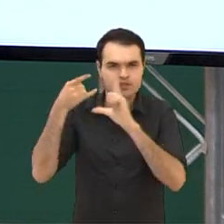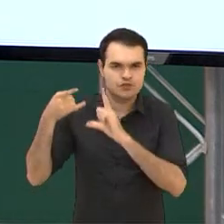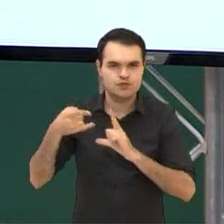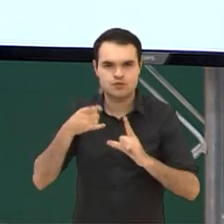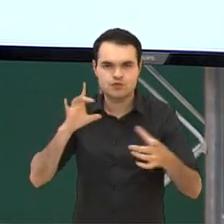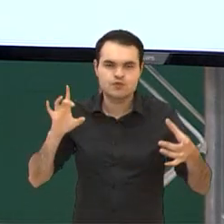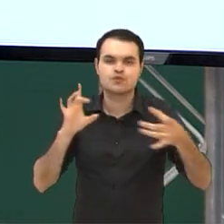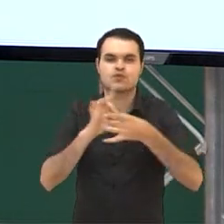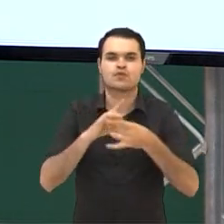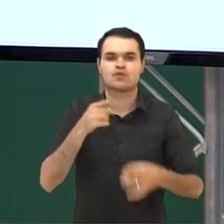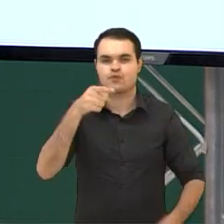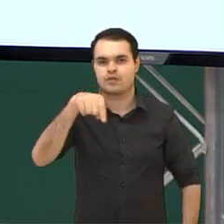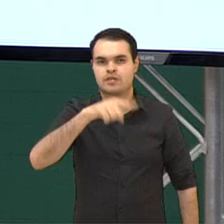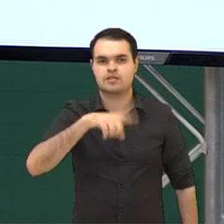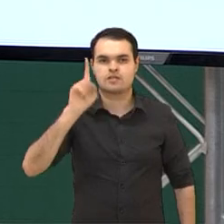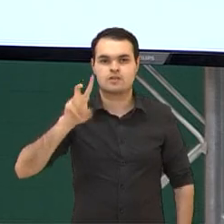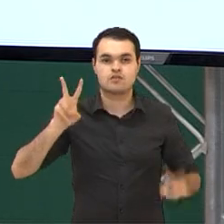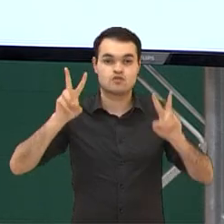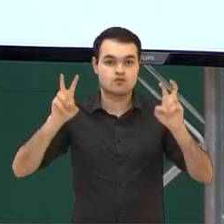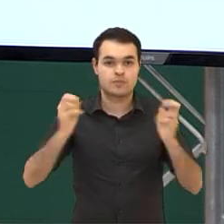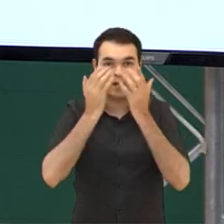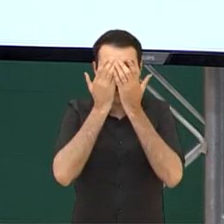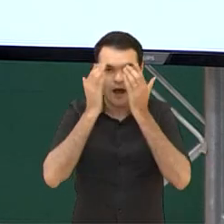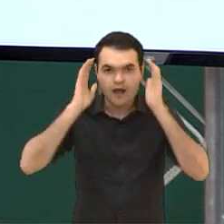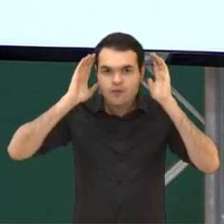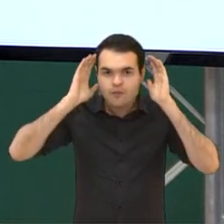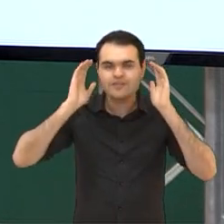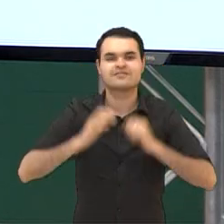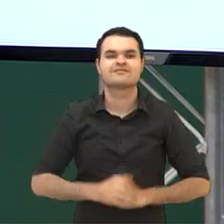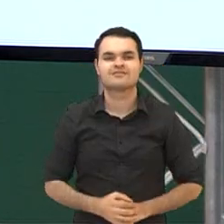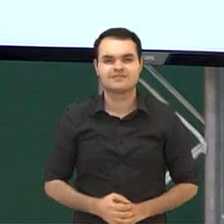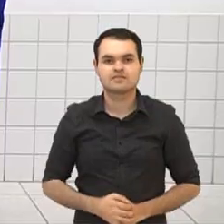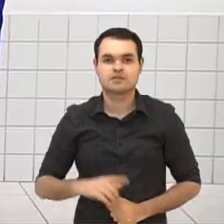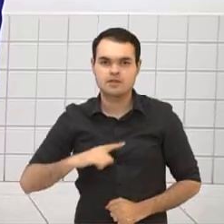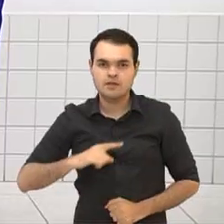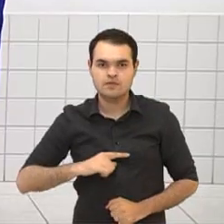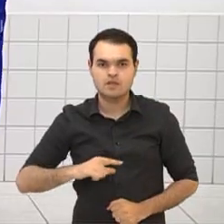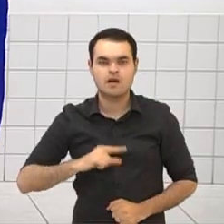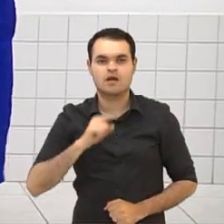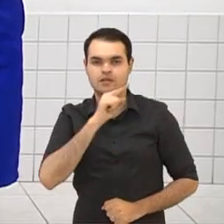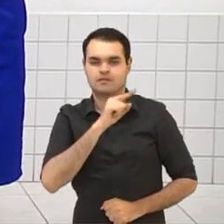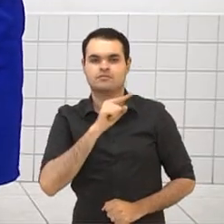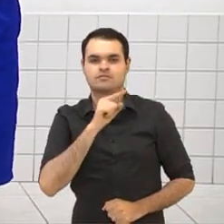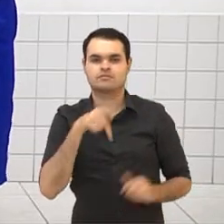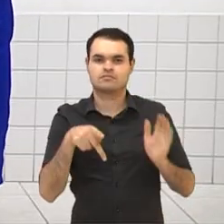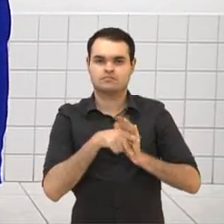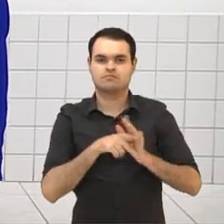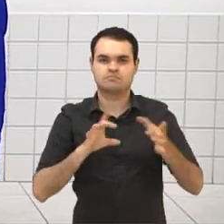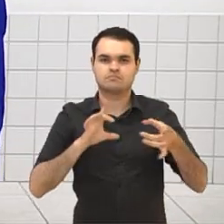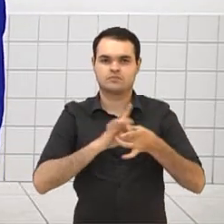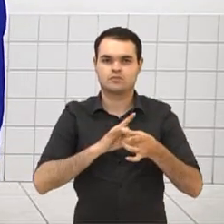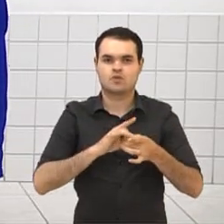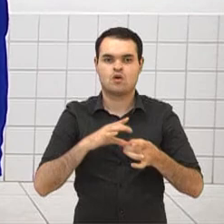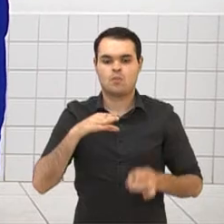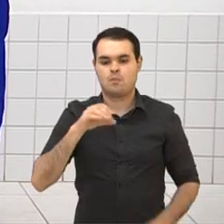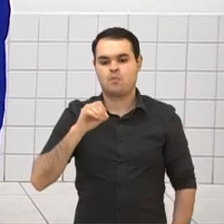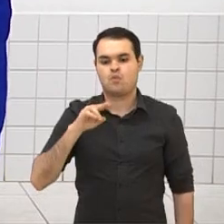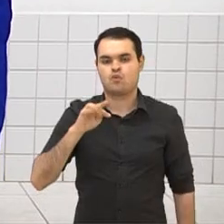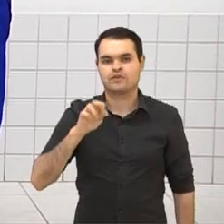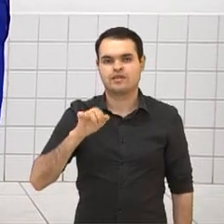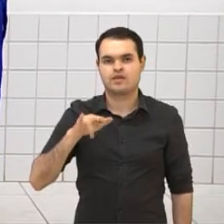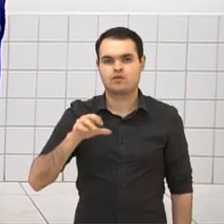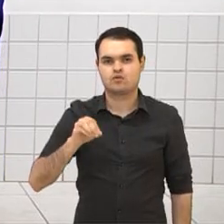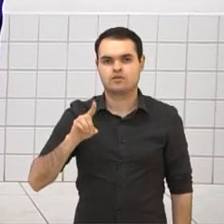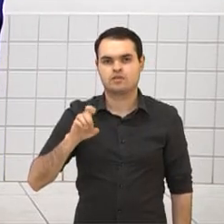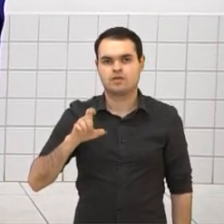videoaula com eles sobre Halloween. Ah, que interessante. lá do Colégio Monteiro Lobato, de Umarama. Então, aquele abraço pro pessoal de Monteiro